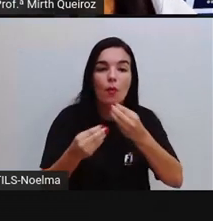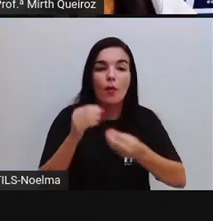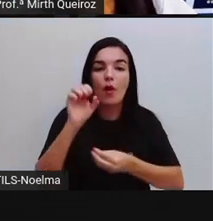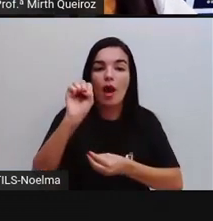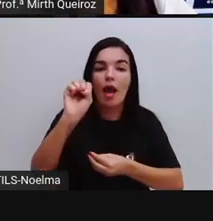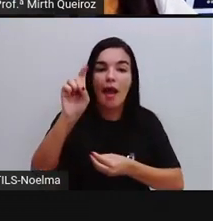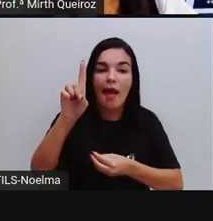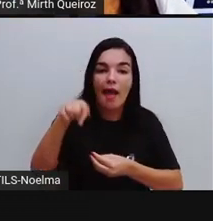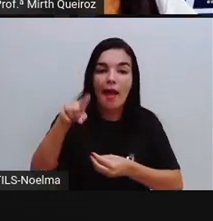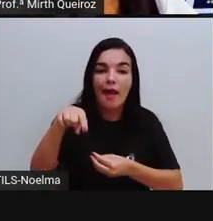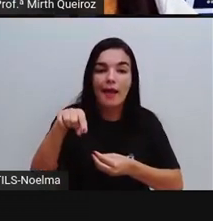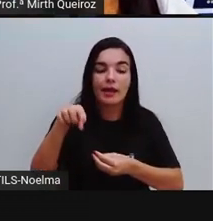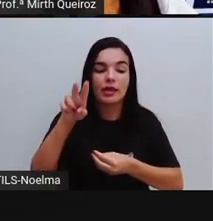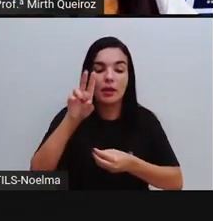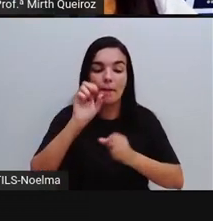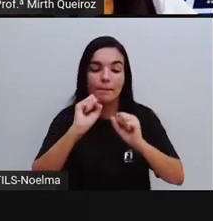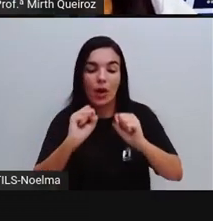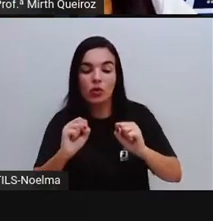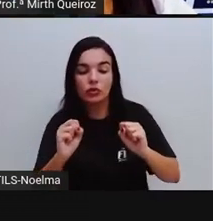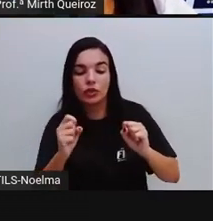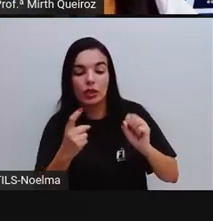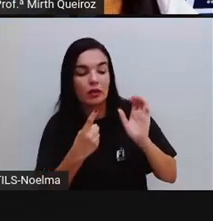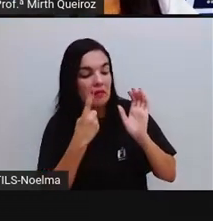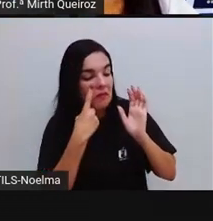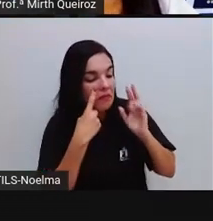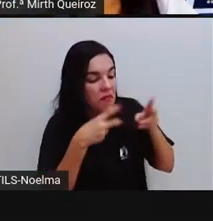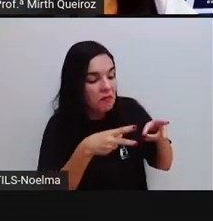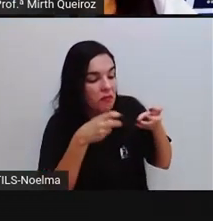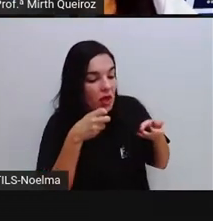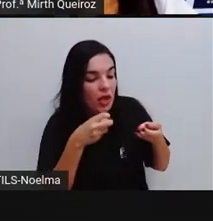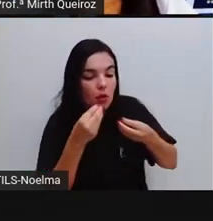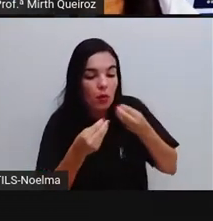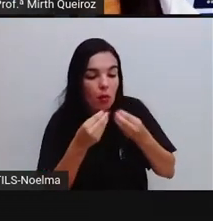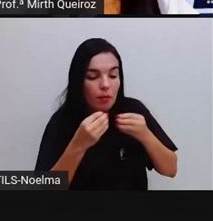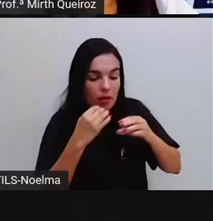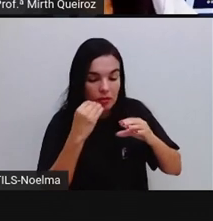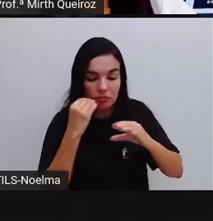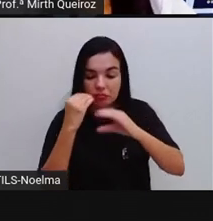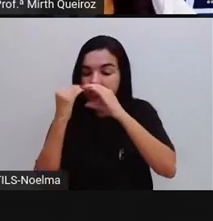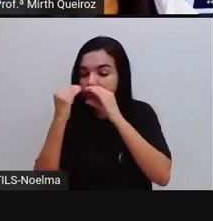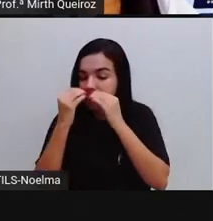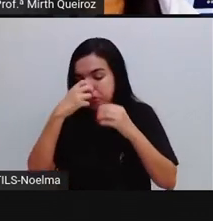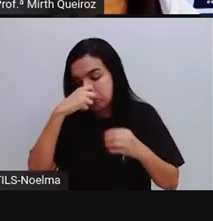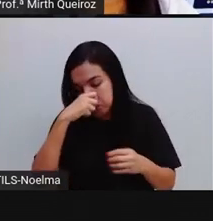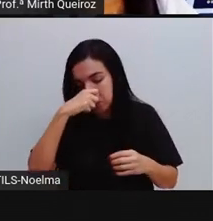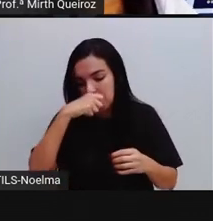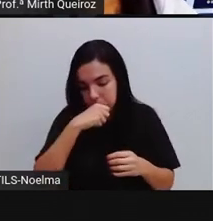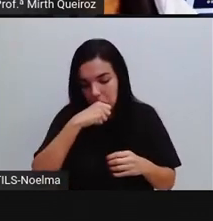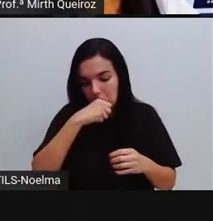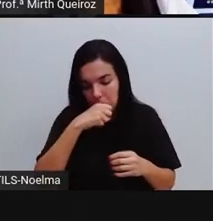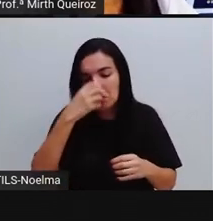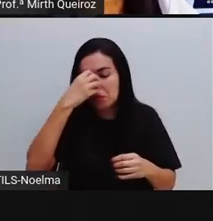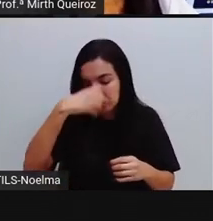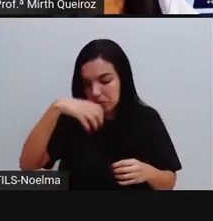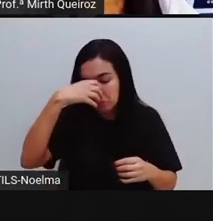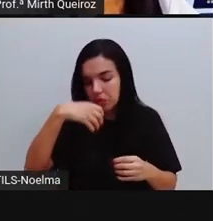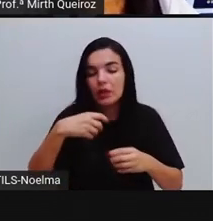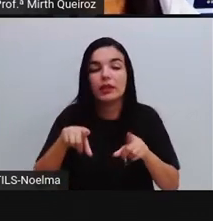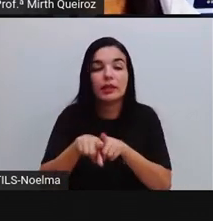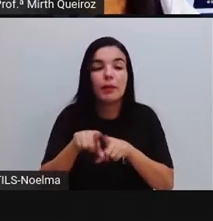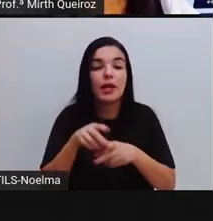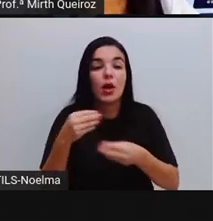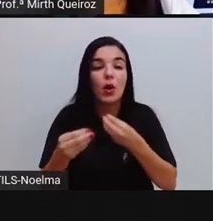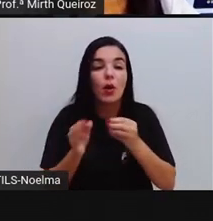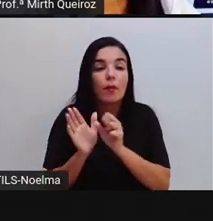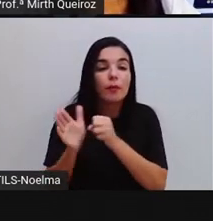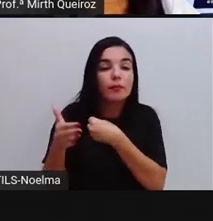identifica, né? Quais as formas de transmissão? Quais sintomas? Como se prevenir? Nós temos também aí